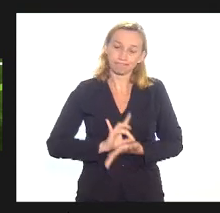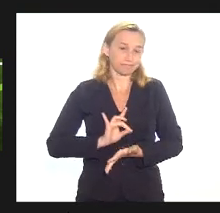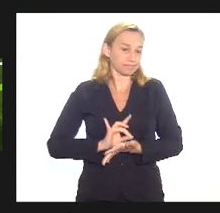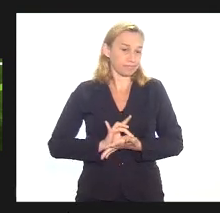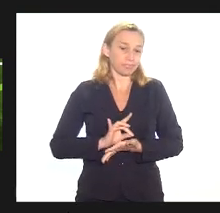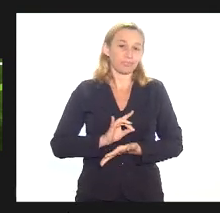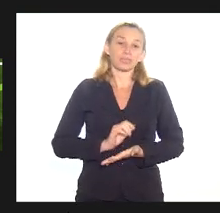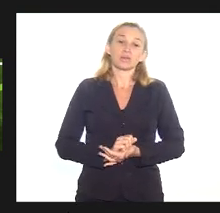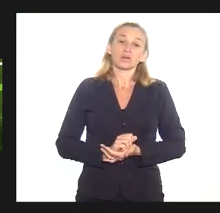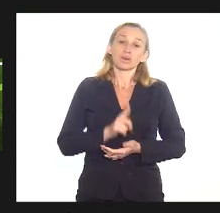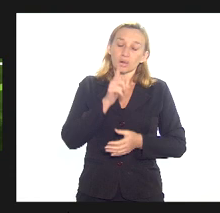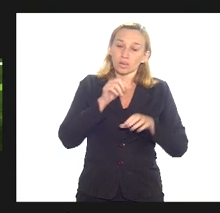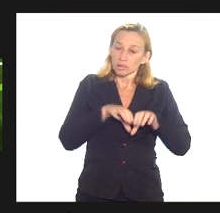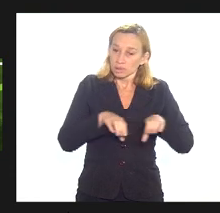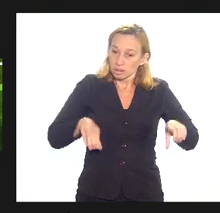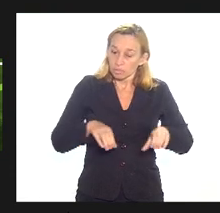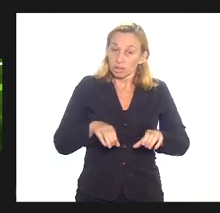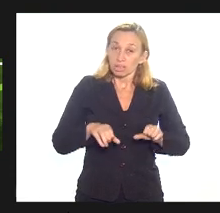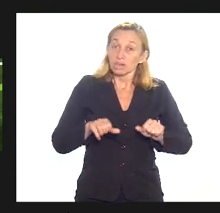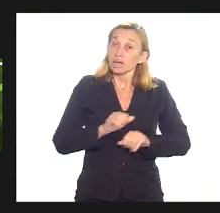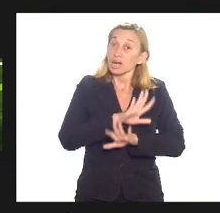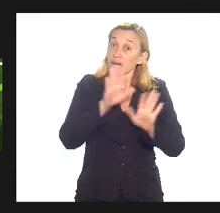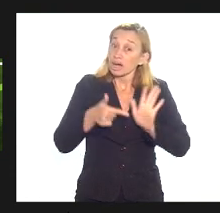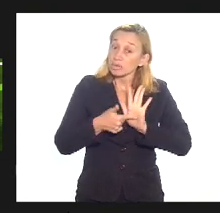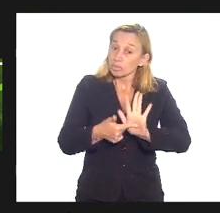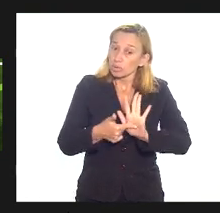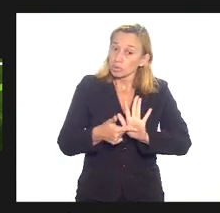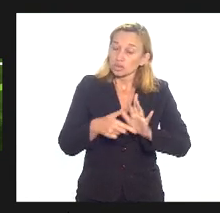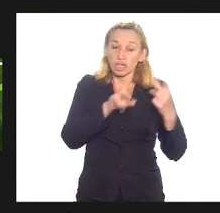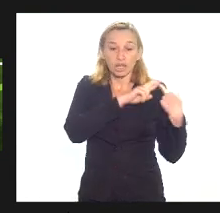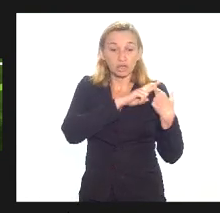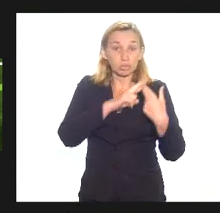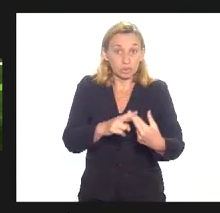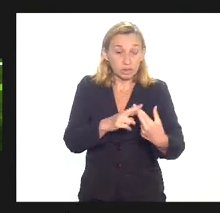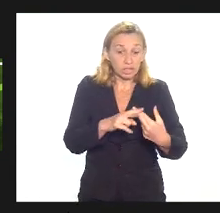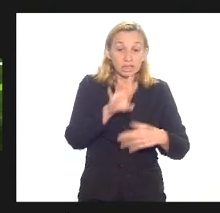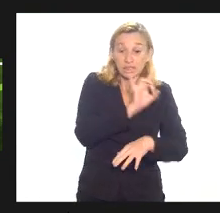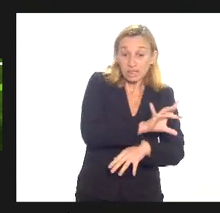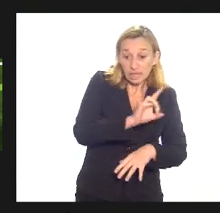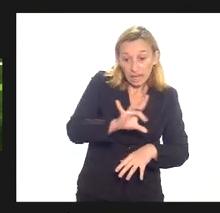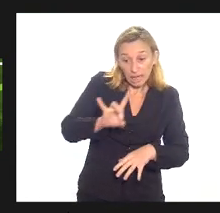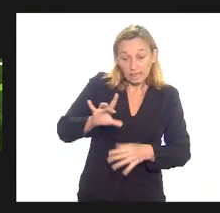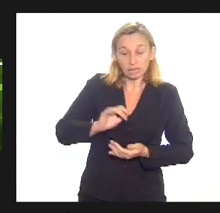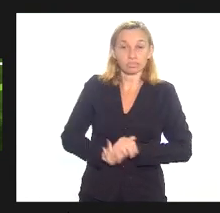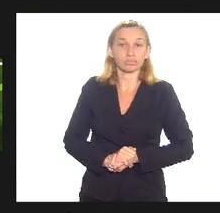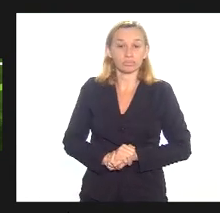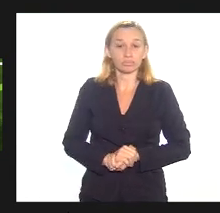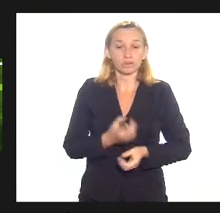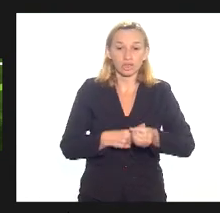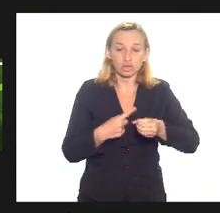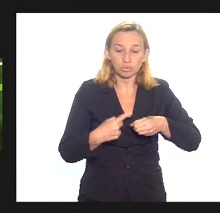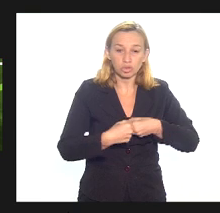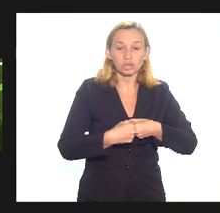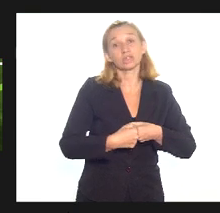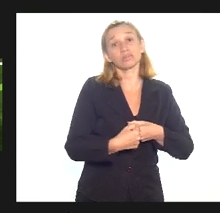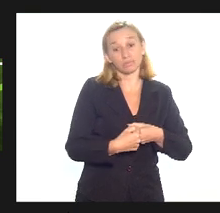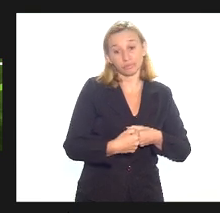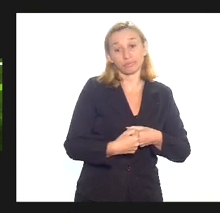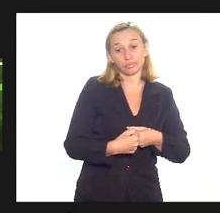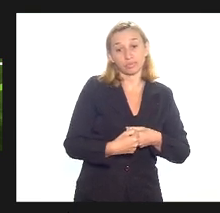o marco do saneamento deixa muito claro a responsabilidade de cada ente e os municípios vão acabar